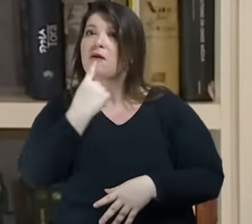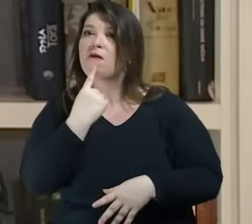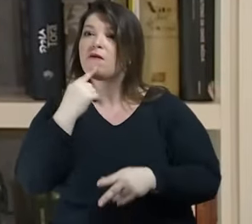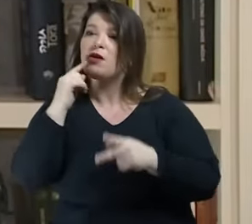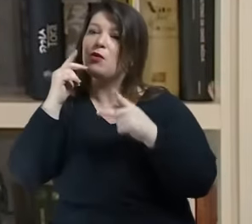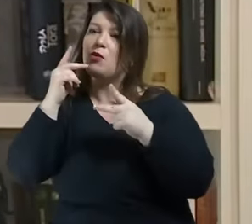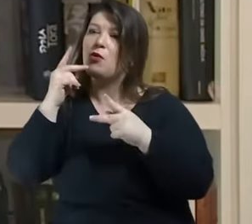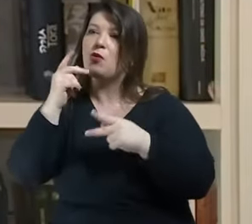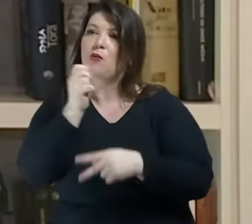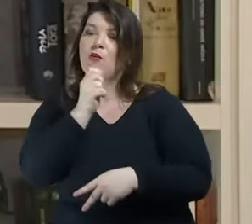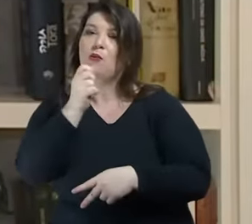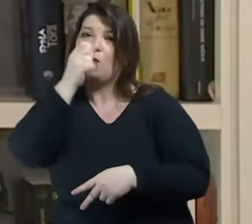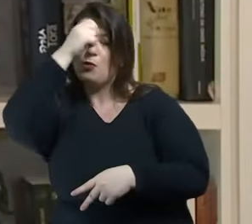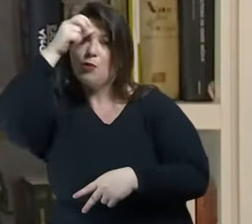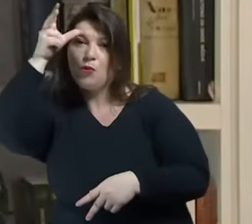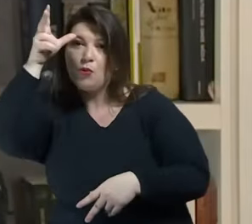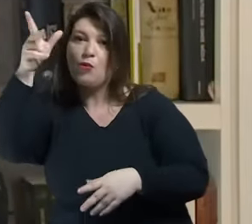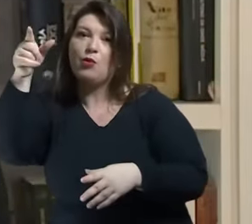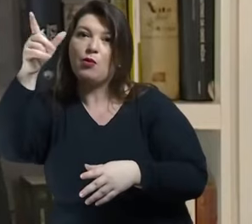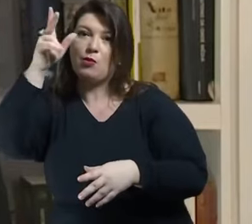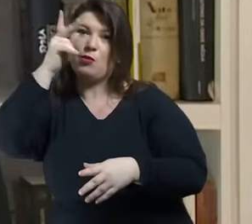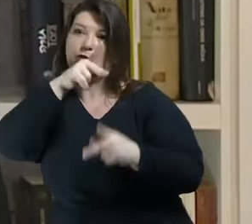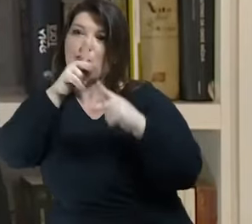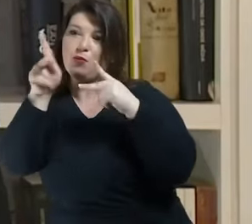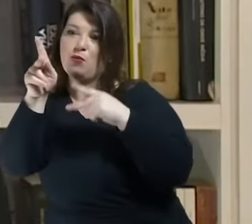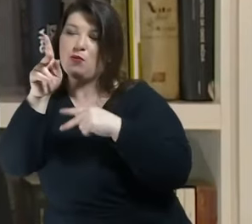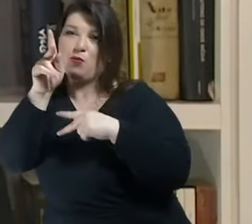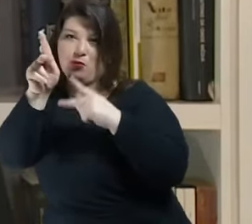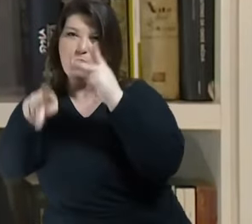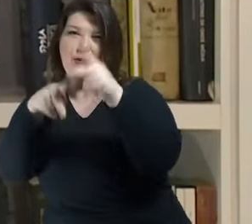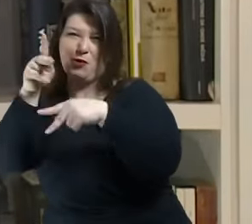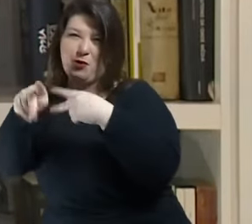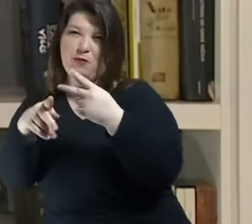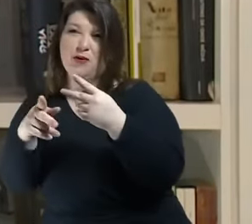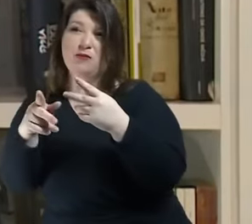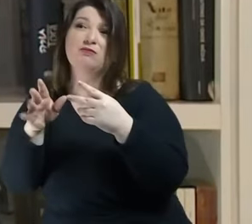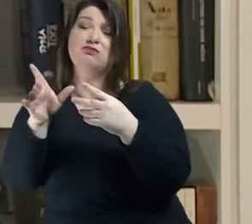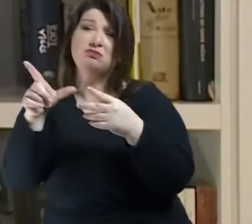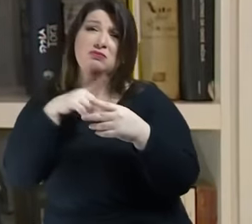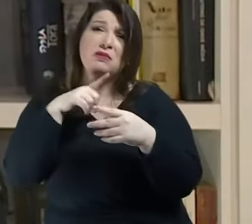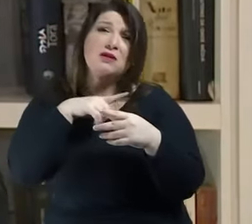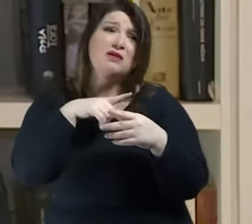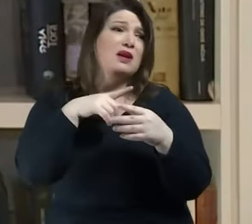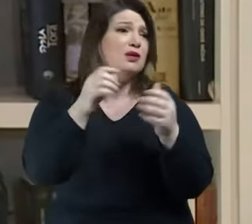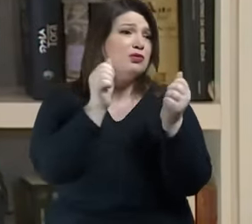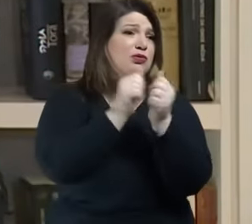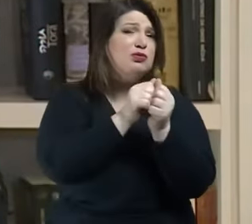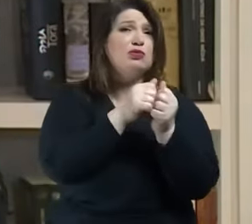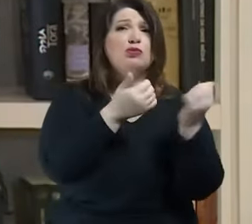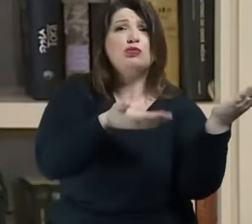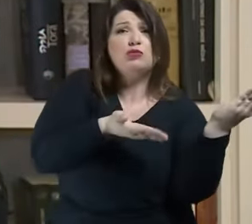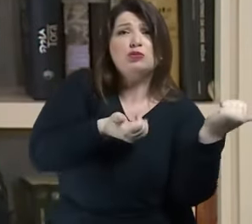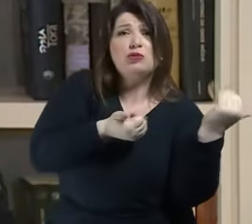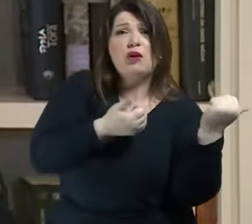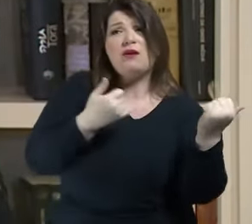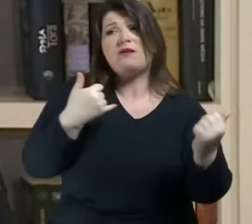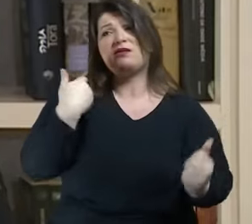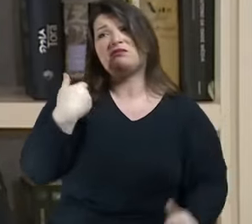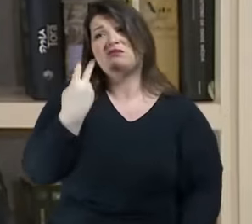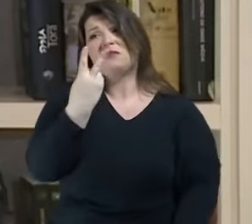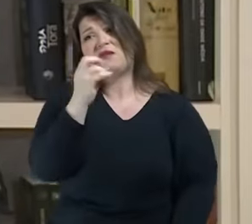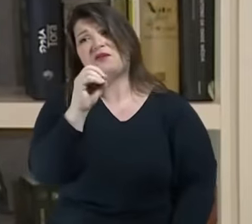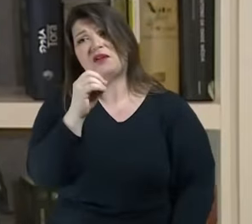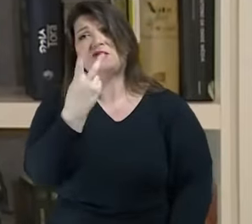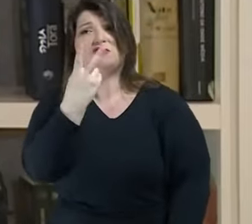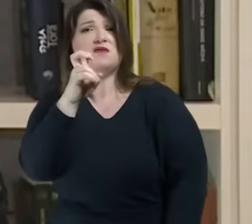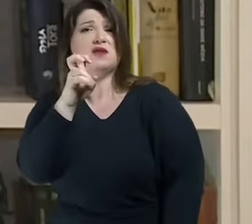de 15, 20, 25 anos e nenhum intelectual de primeira linha formado